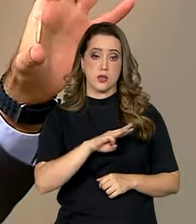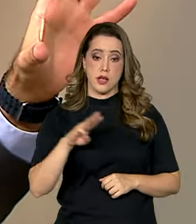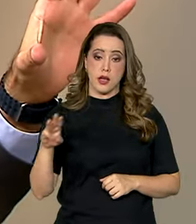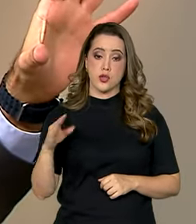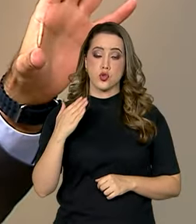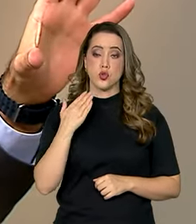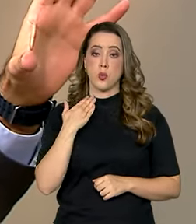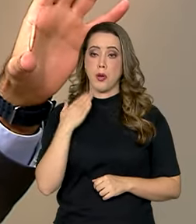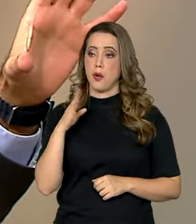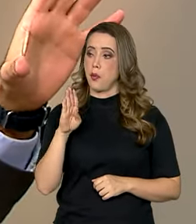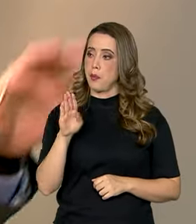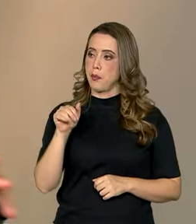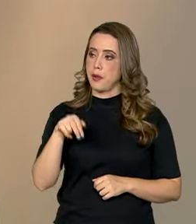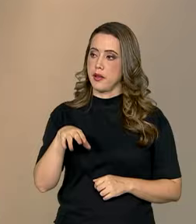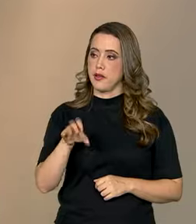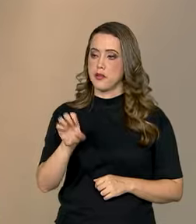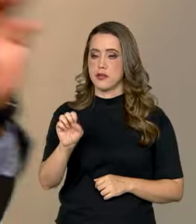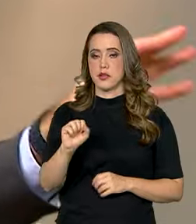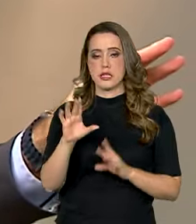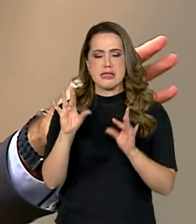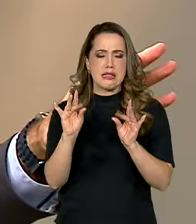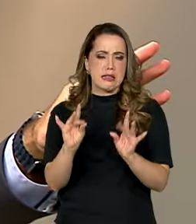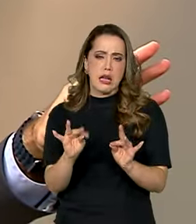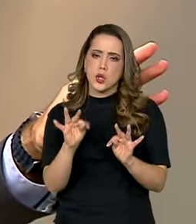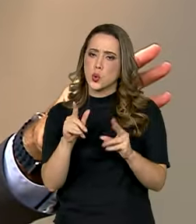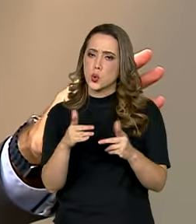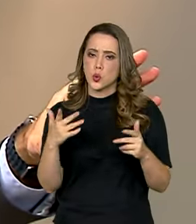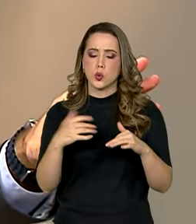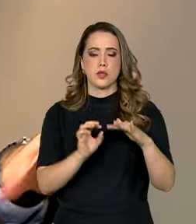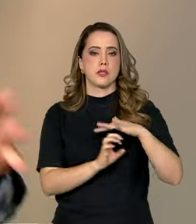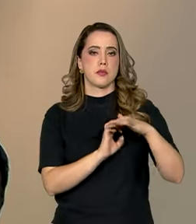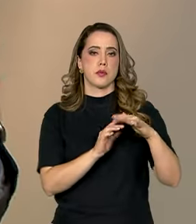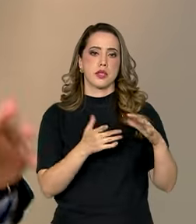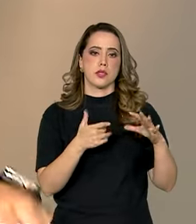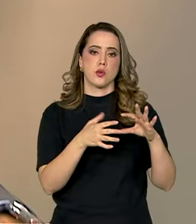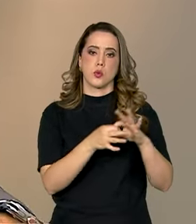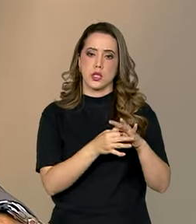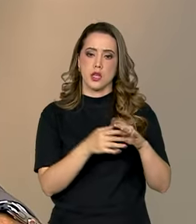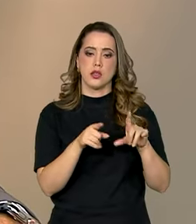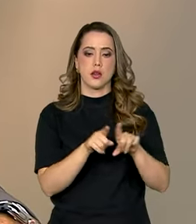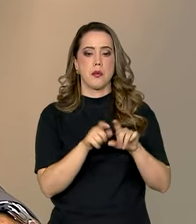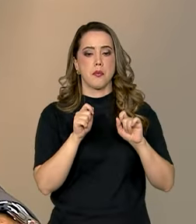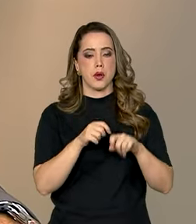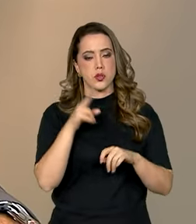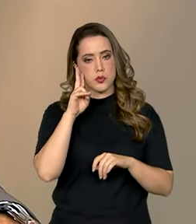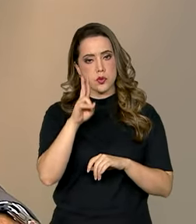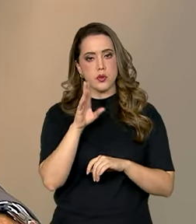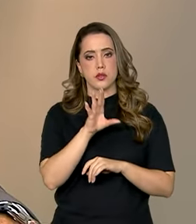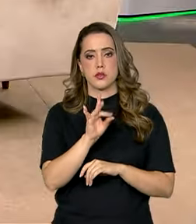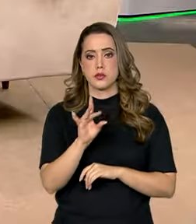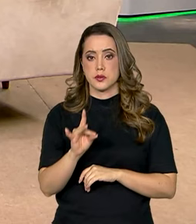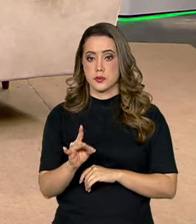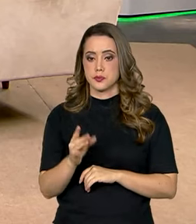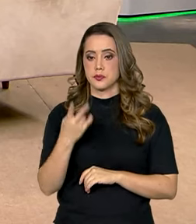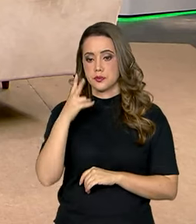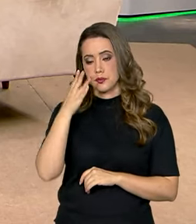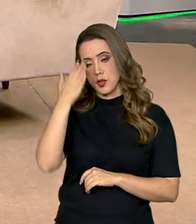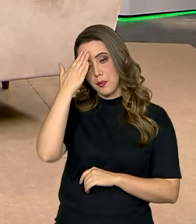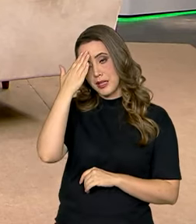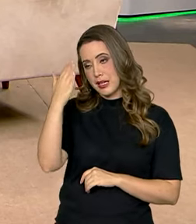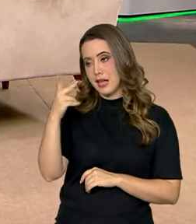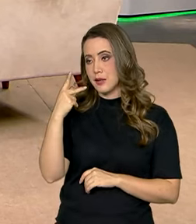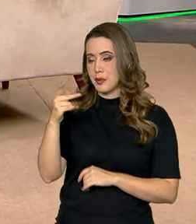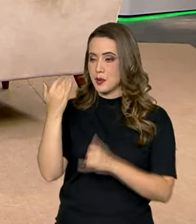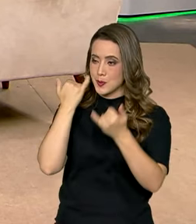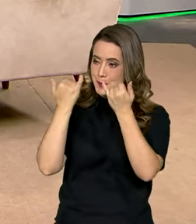os projetos de forma transparente estão lá, todos os parceiros do BNDES que operam recursos, então o empresário pode procurar todos no site do BNDES. Maravilha, obrigada